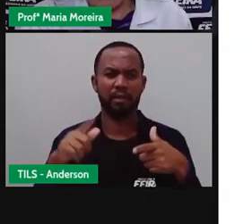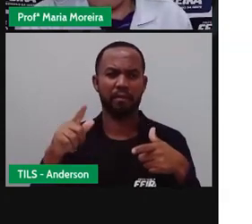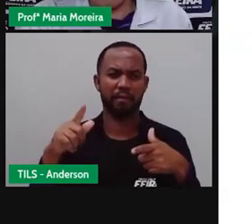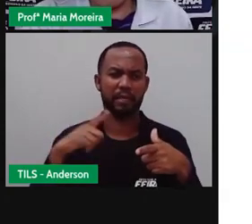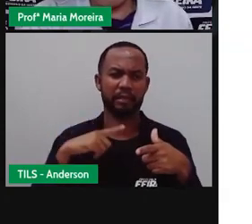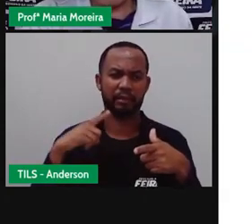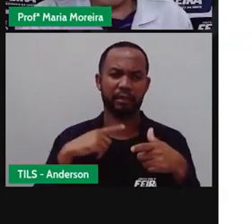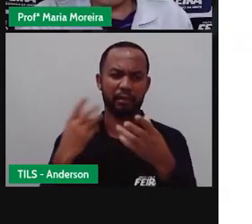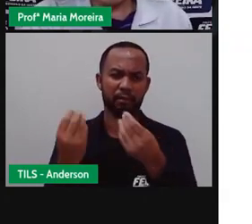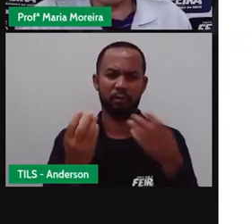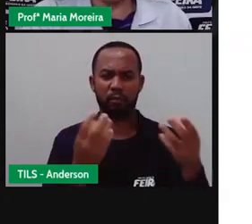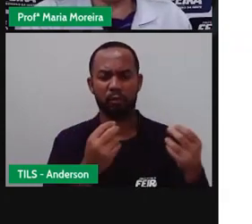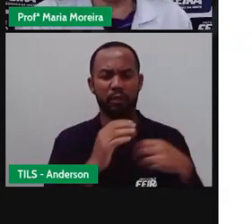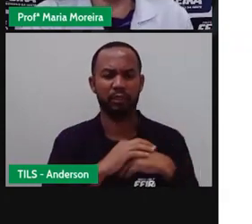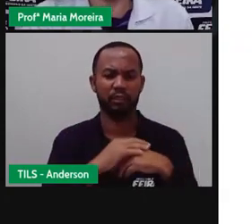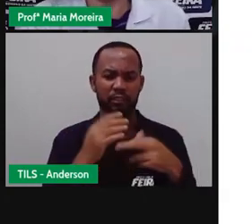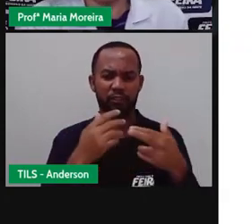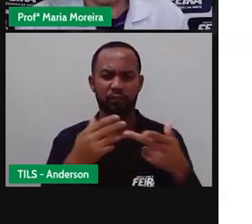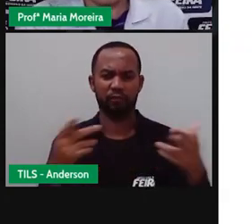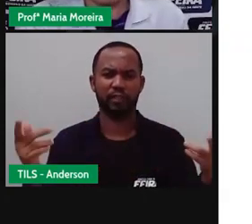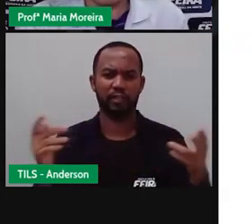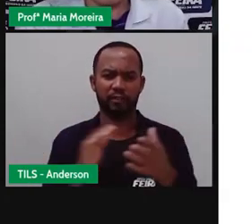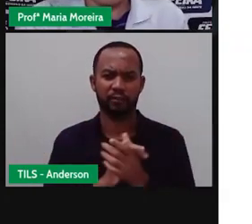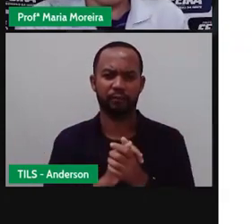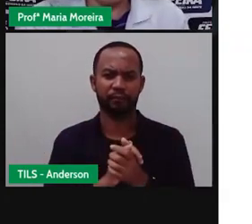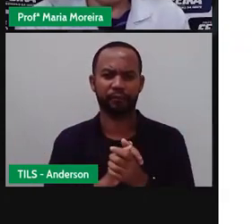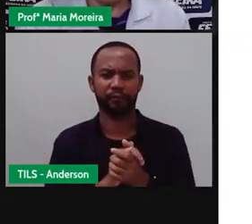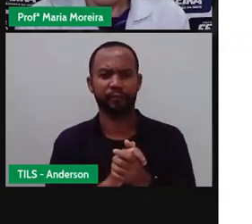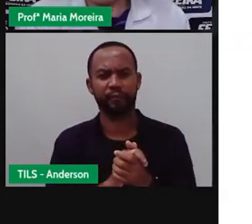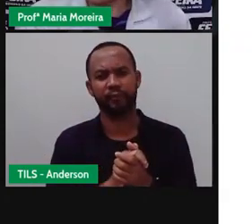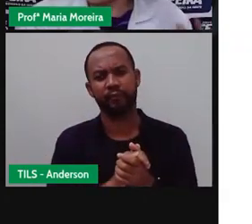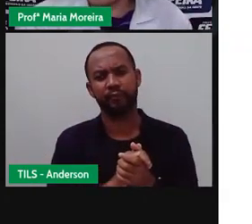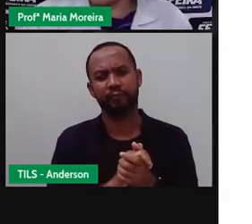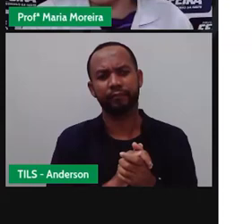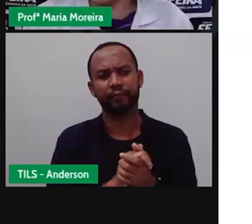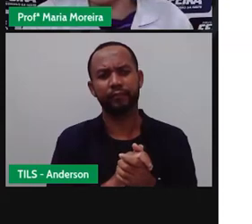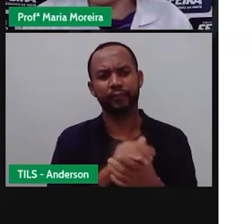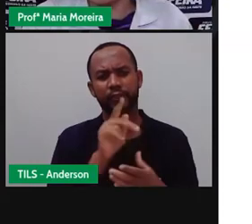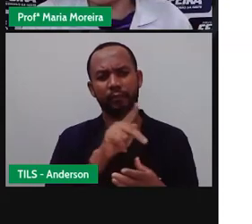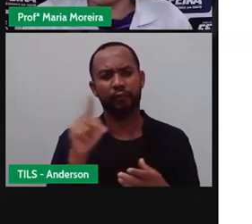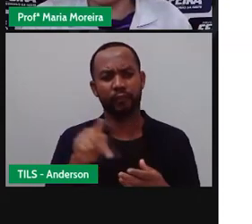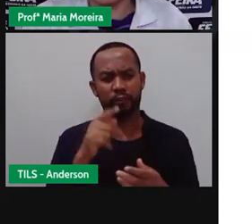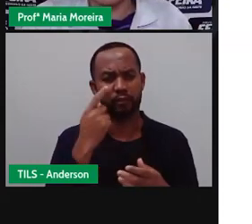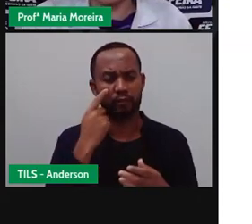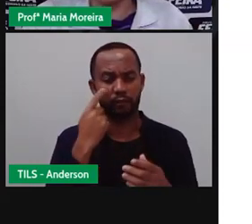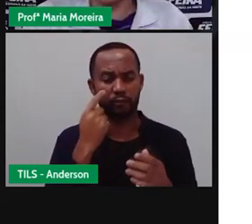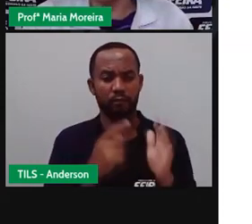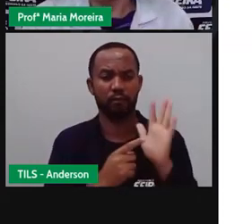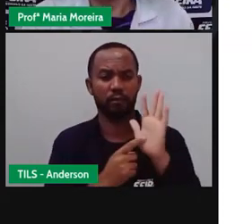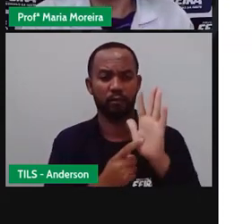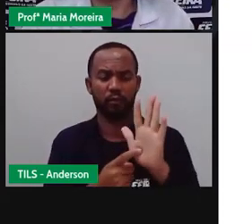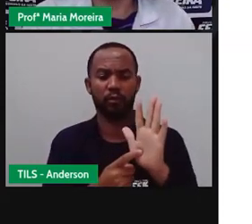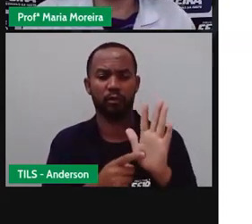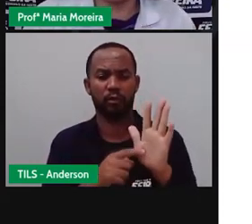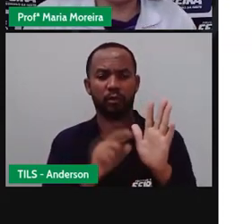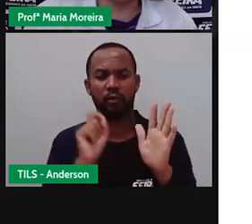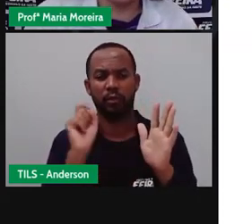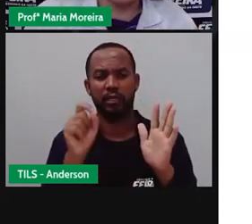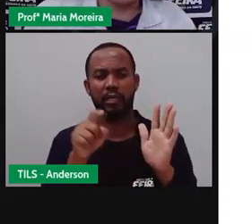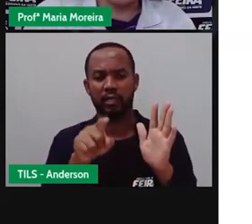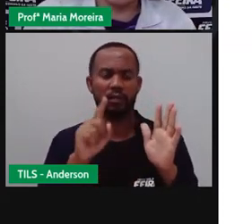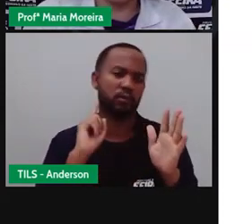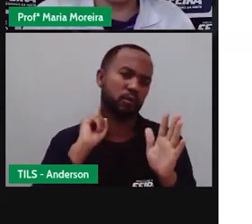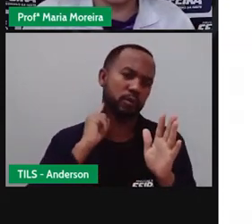coletiva. Bom, a gente falou aqui sobre descarte incorreto. A Pró já mostrou uma imagem para vocês, né? E como esses